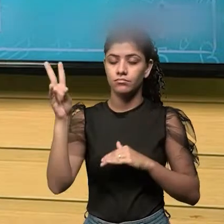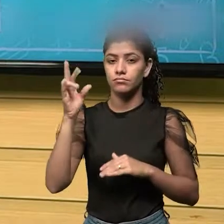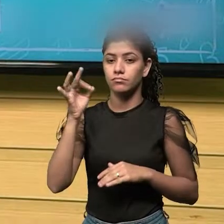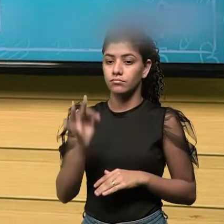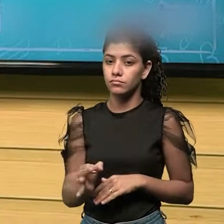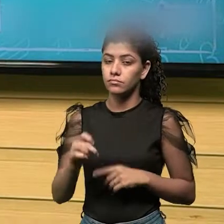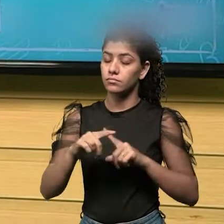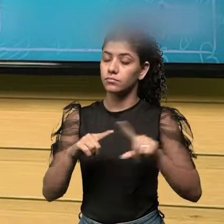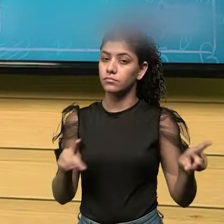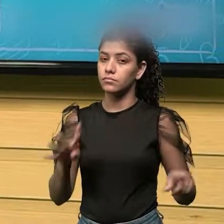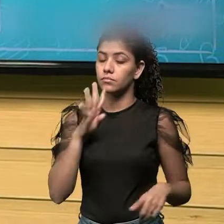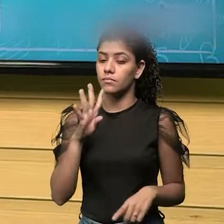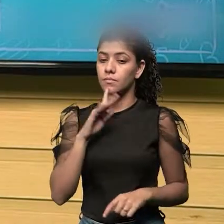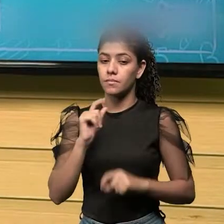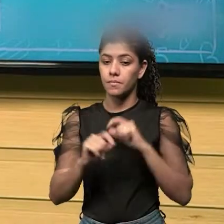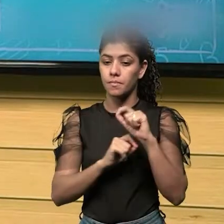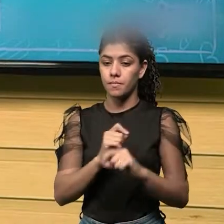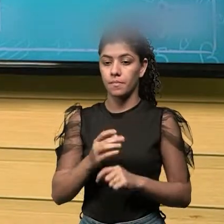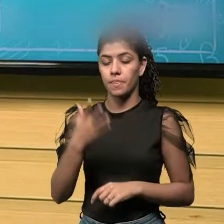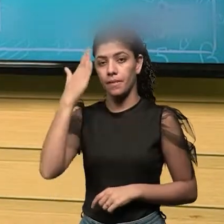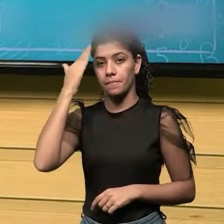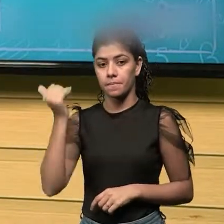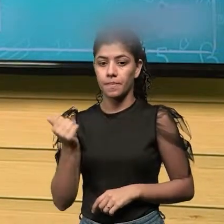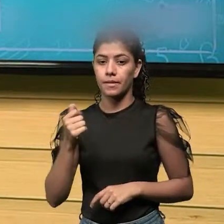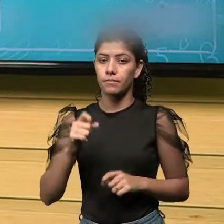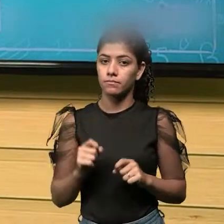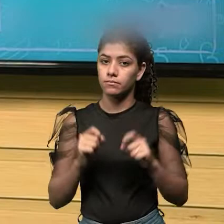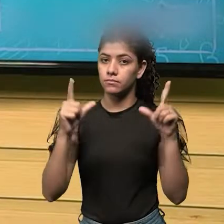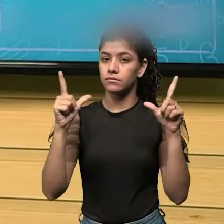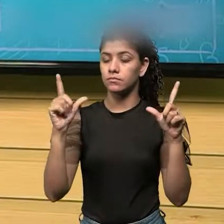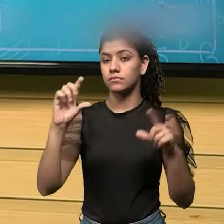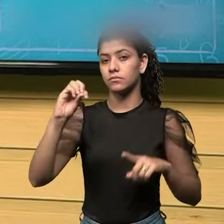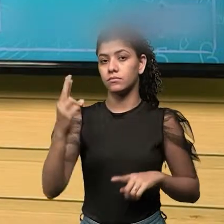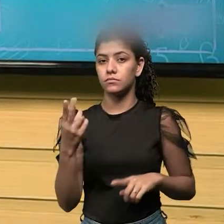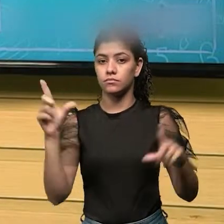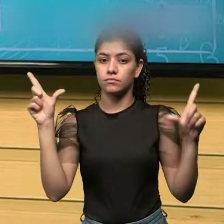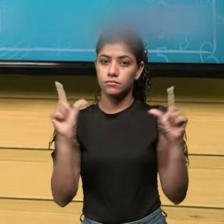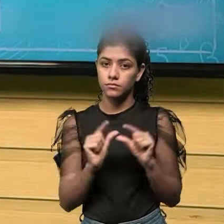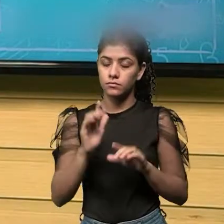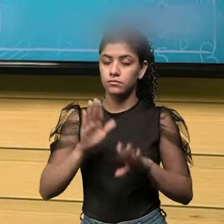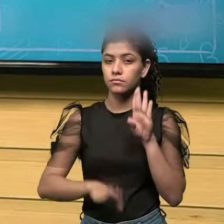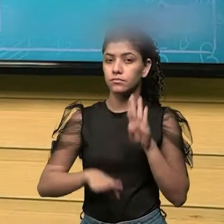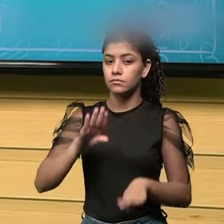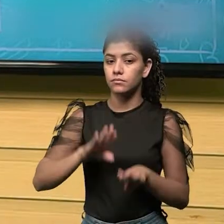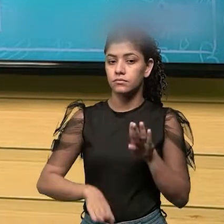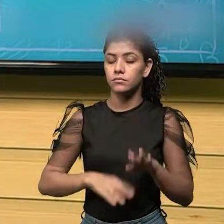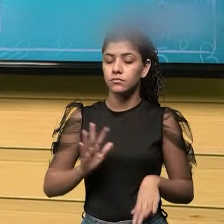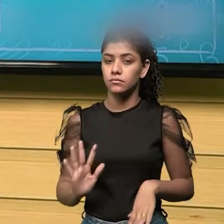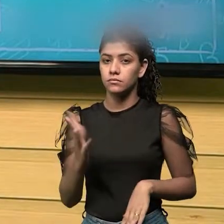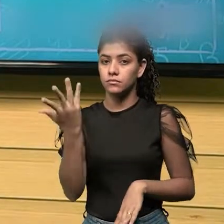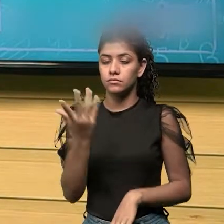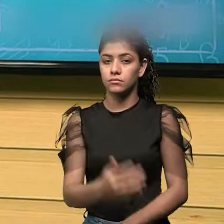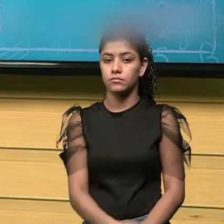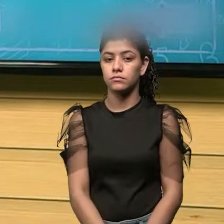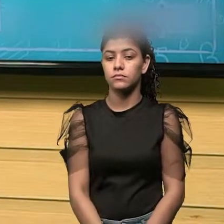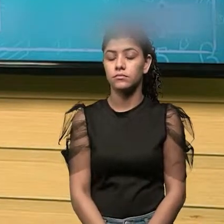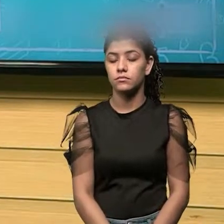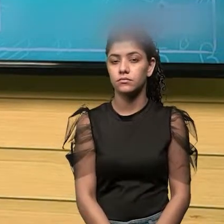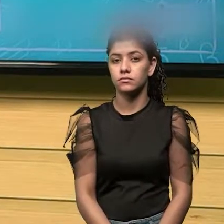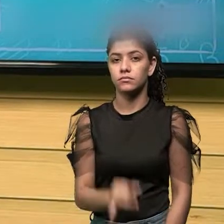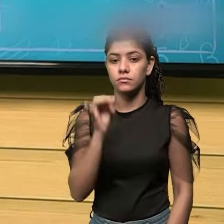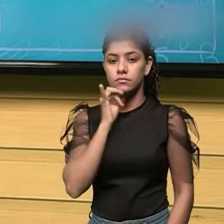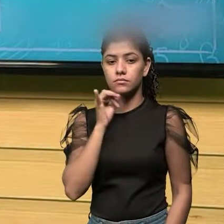exato. Mas conhecendo uma, sabemos que a outra é maior ou menor, dependendo do que irá acontecer.